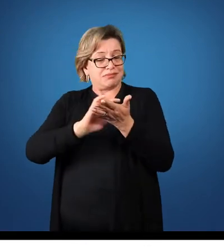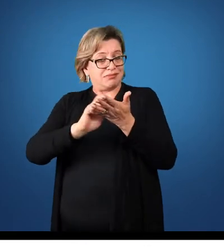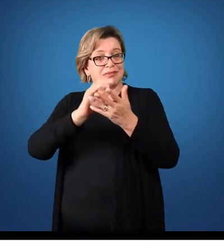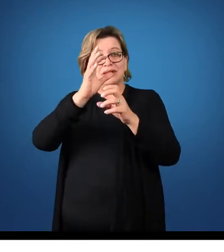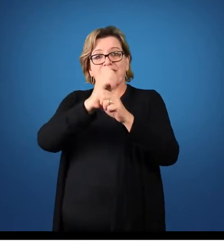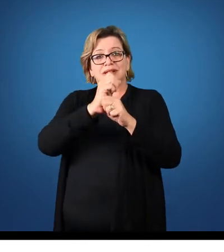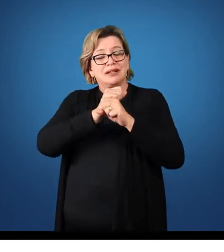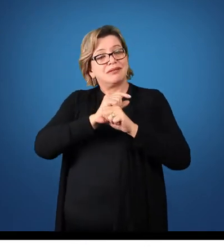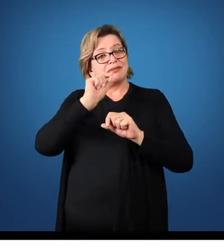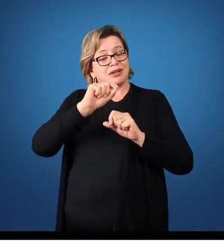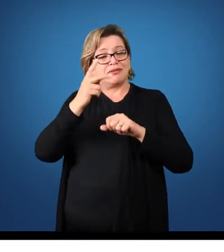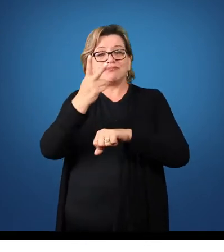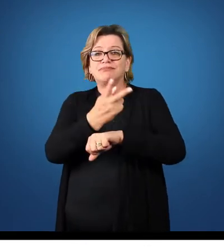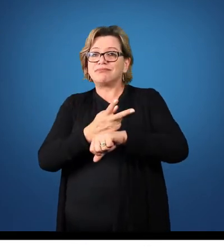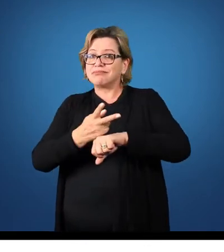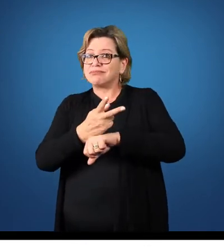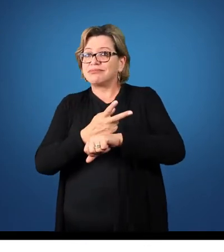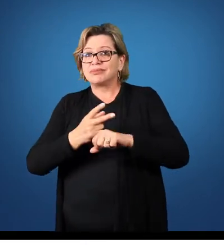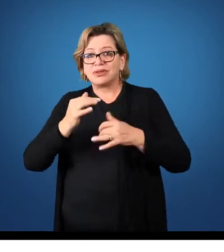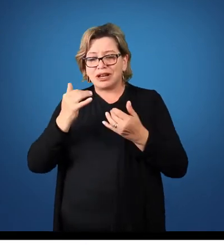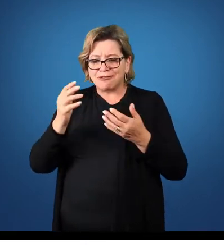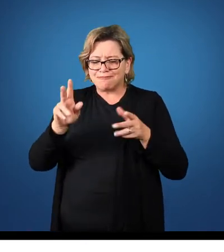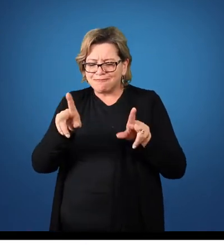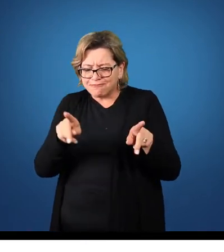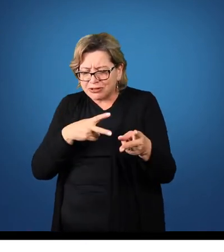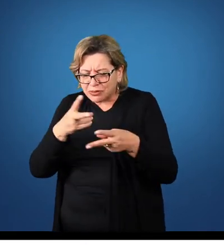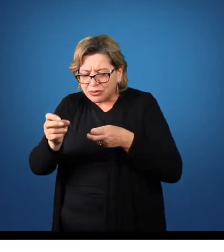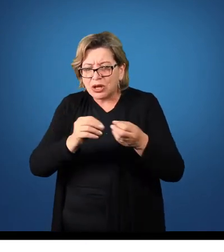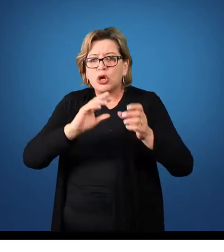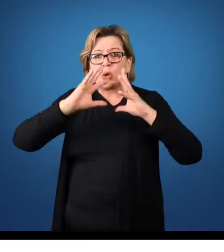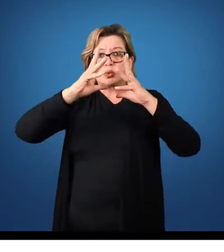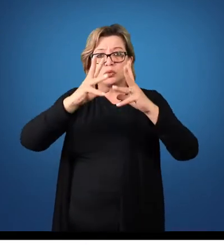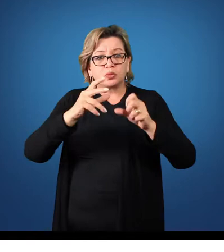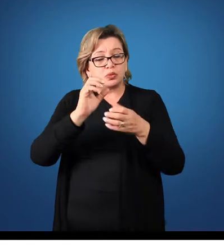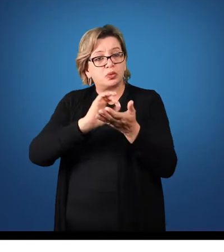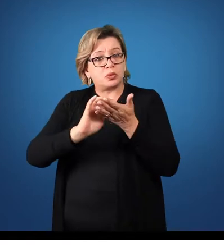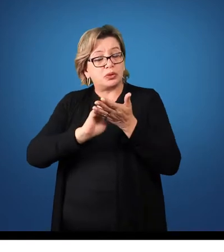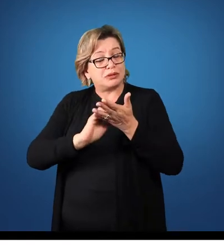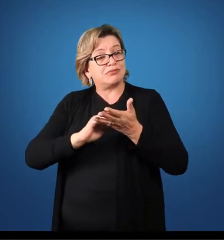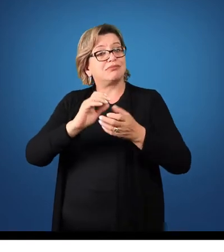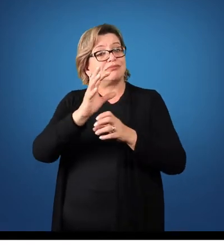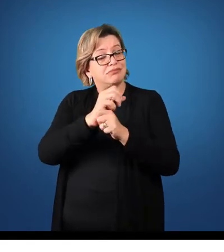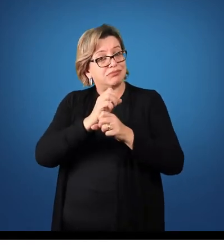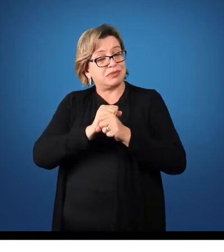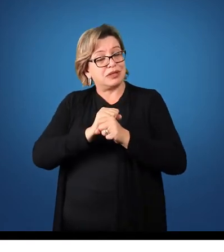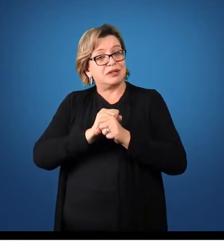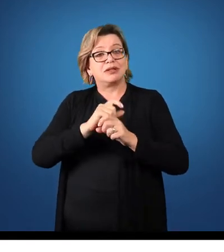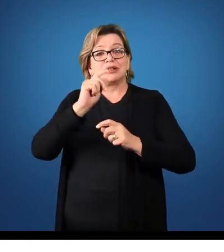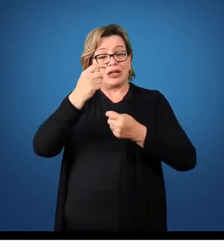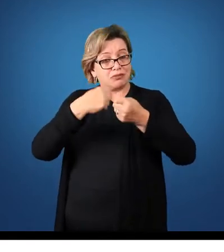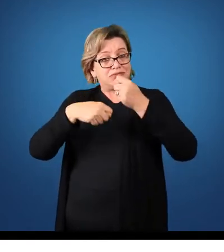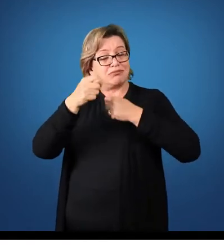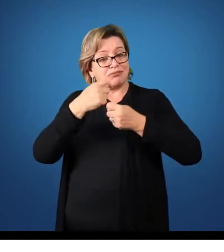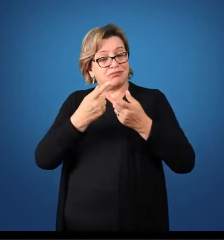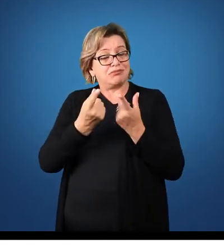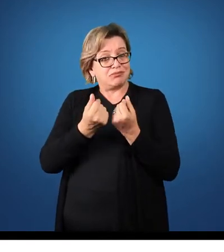buscar toda essa informação contábil, que é econômico-financeira e